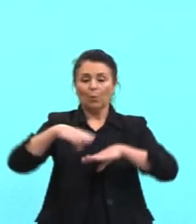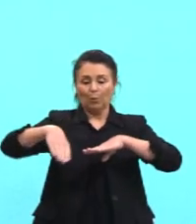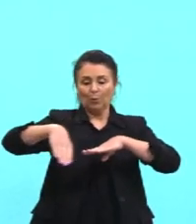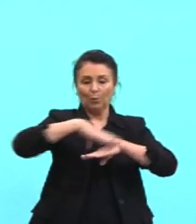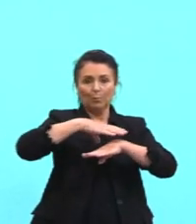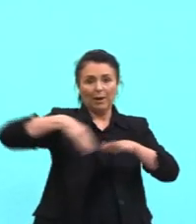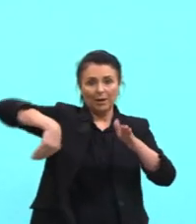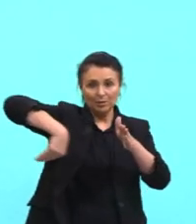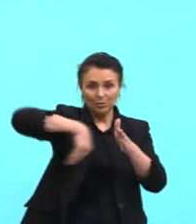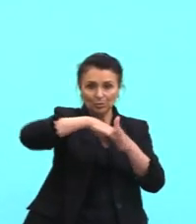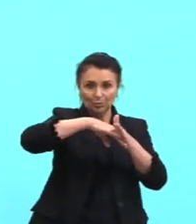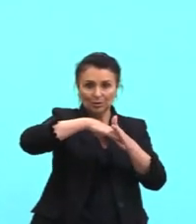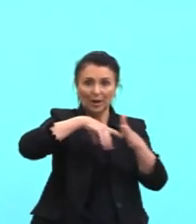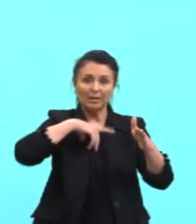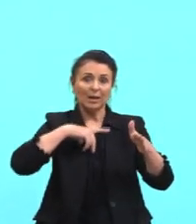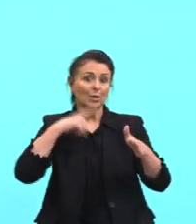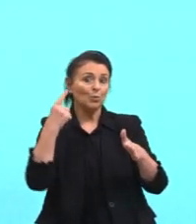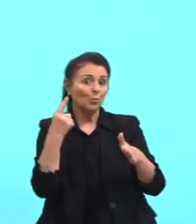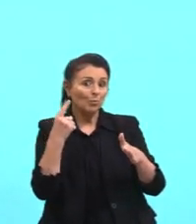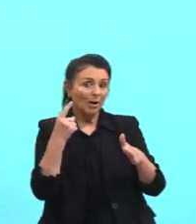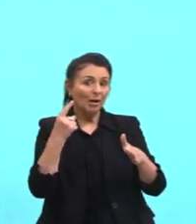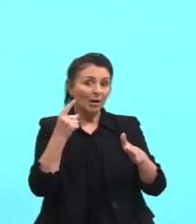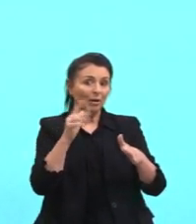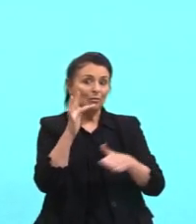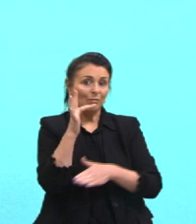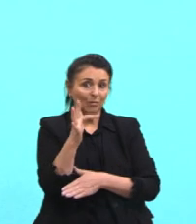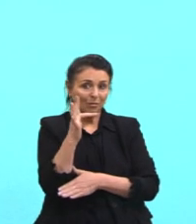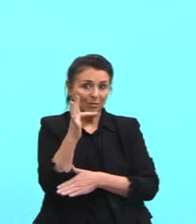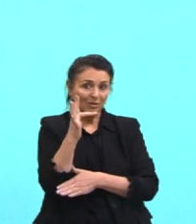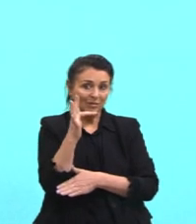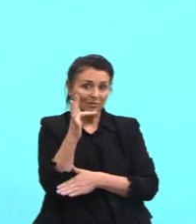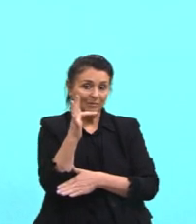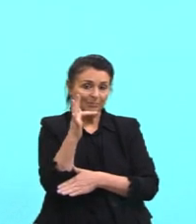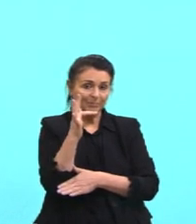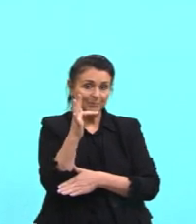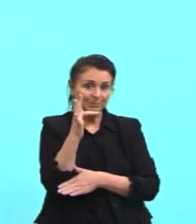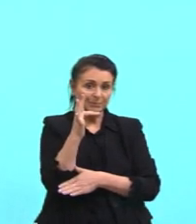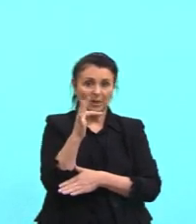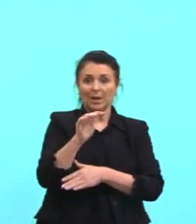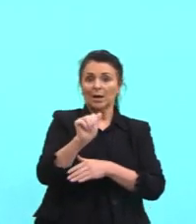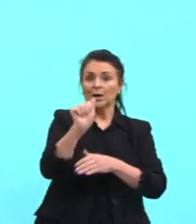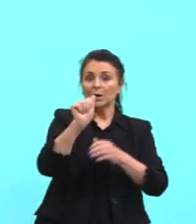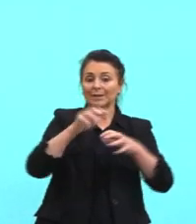gente vai ter uma força de A que está agindo em B.